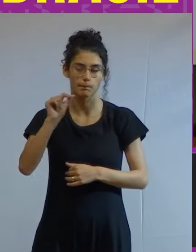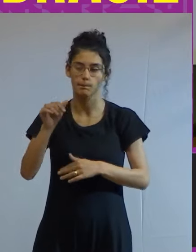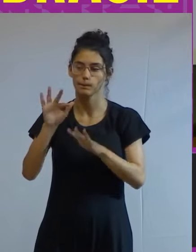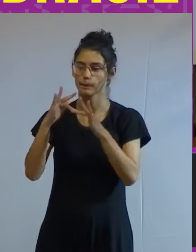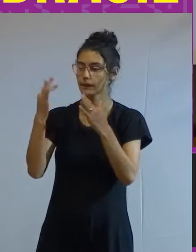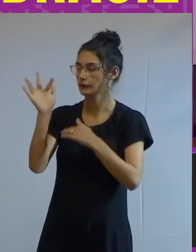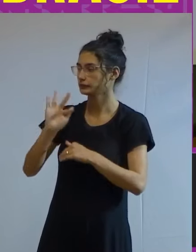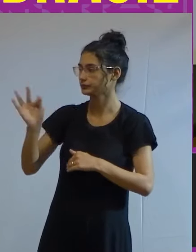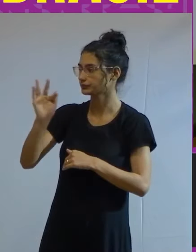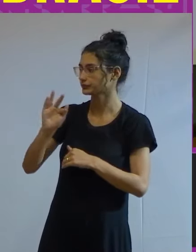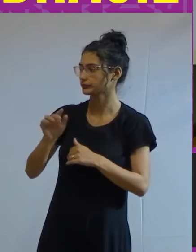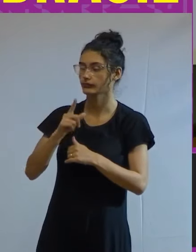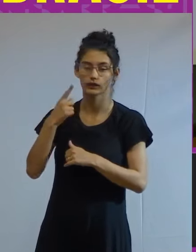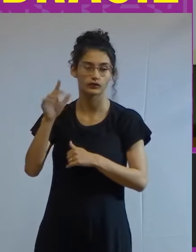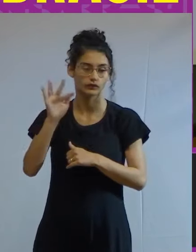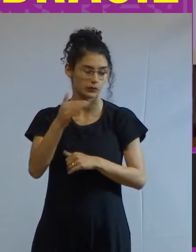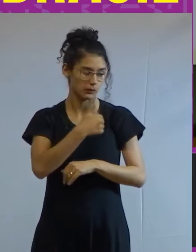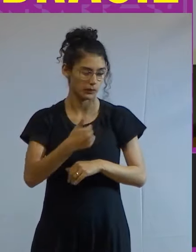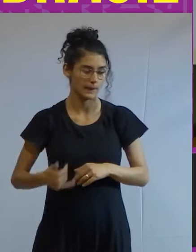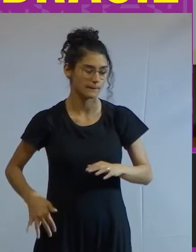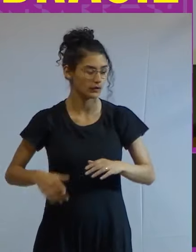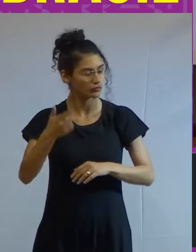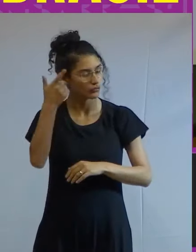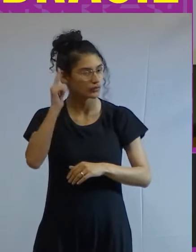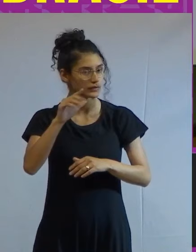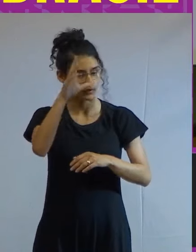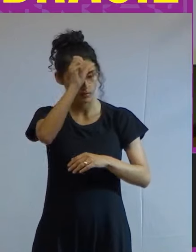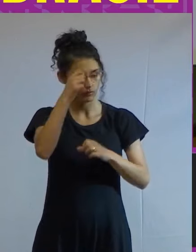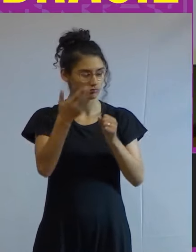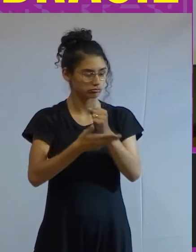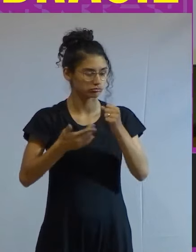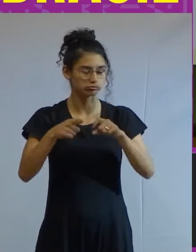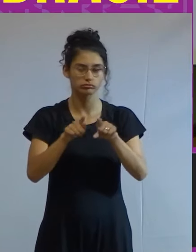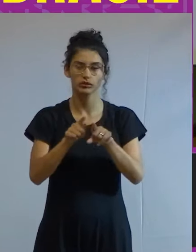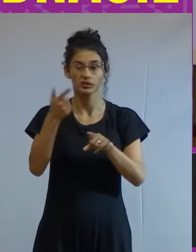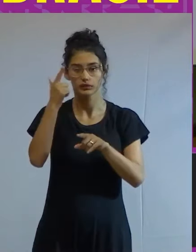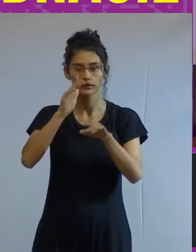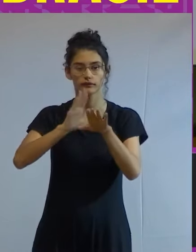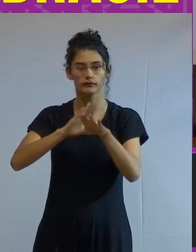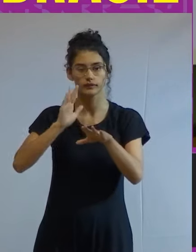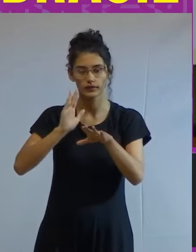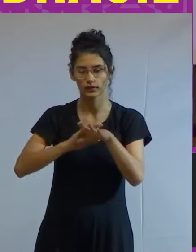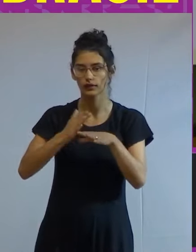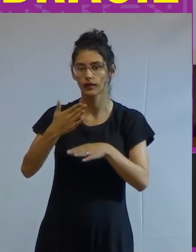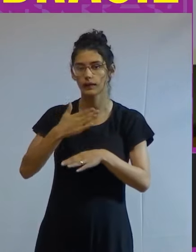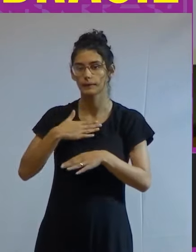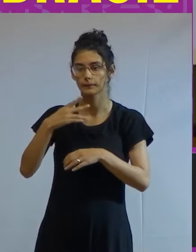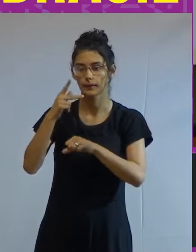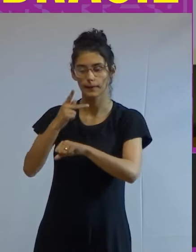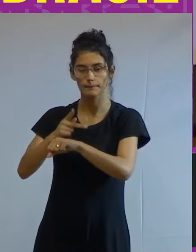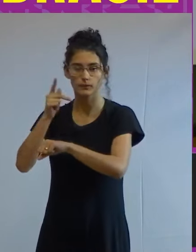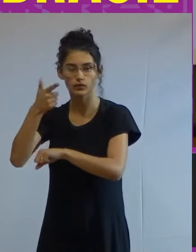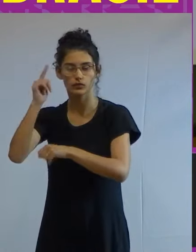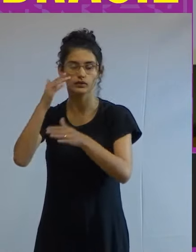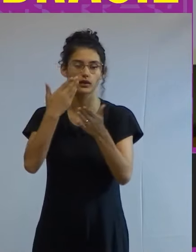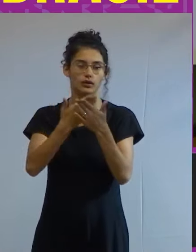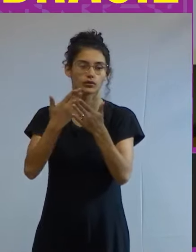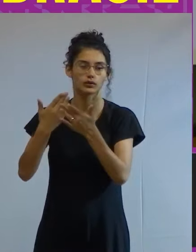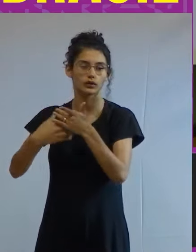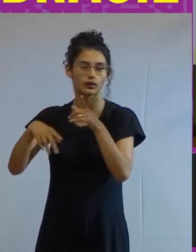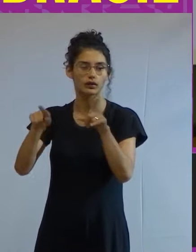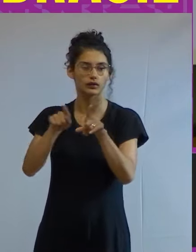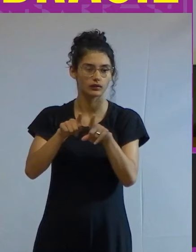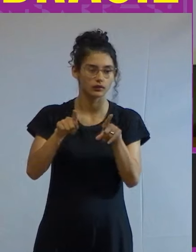ela não foi uma universidade pública mas foi onde eu consegui aprender uma base que eu consegui fazer a minha pós que eu consegui estudar também